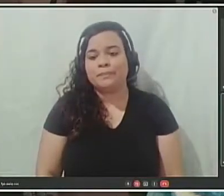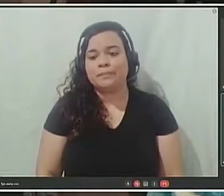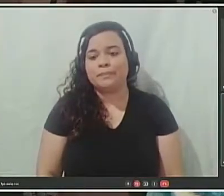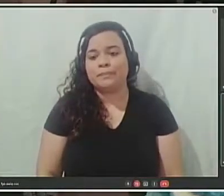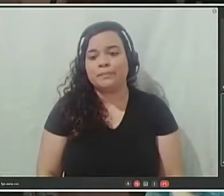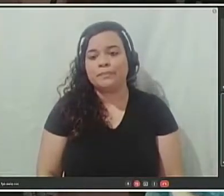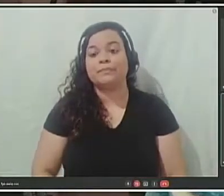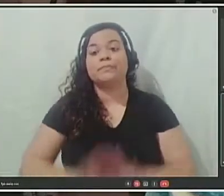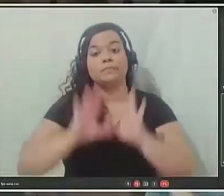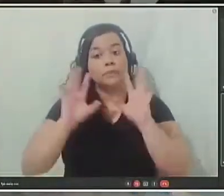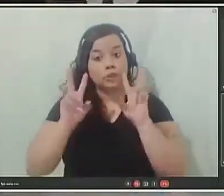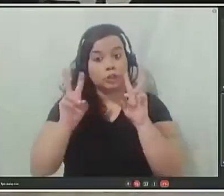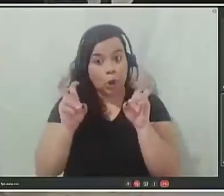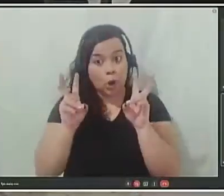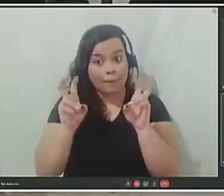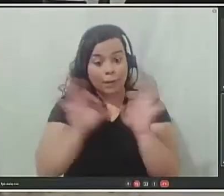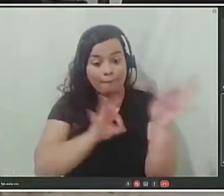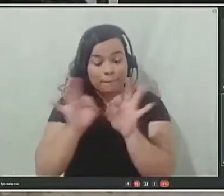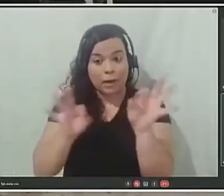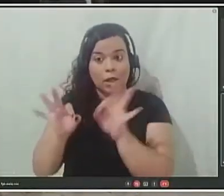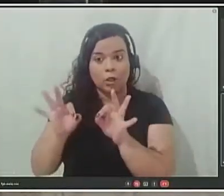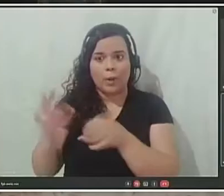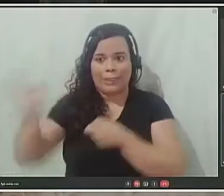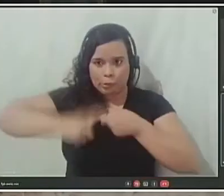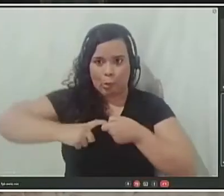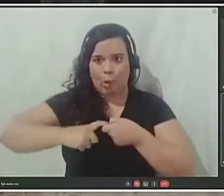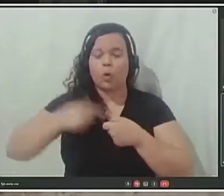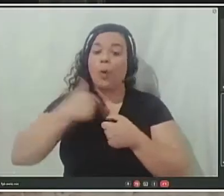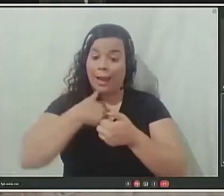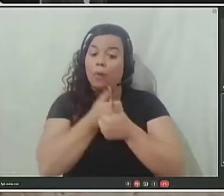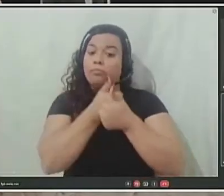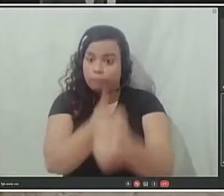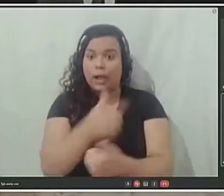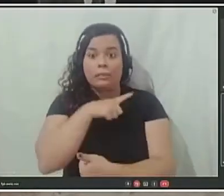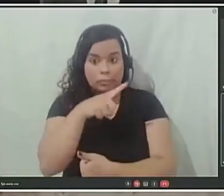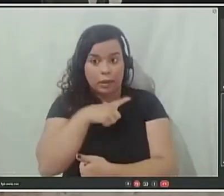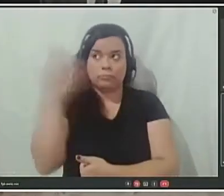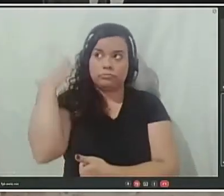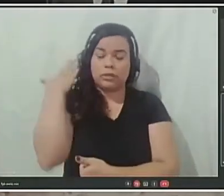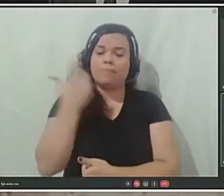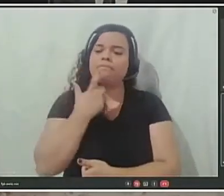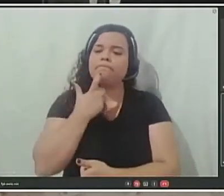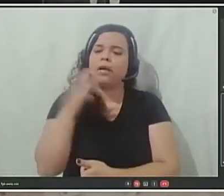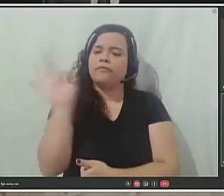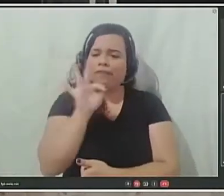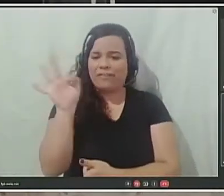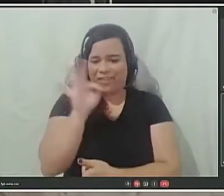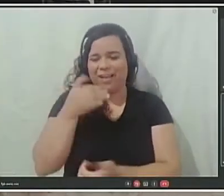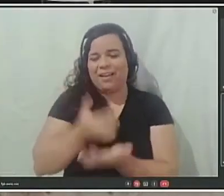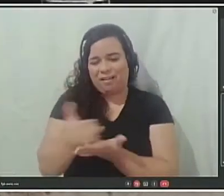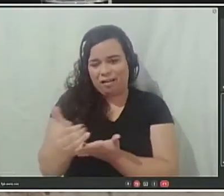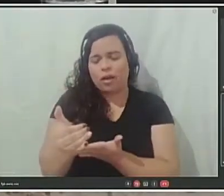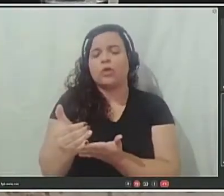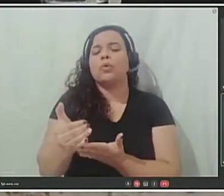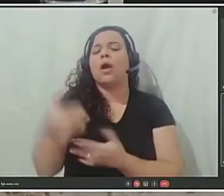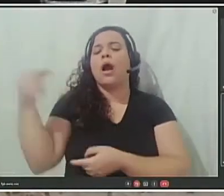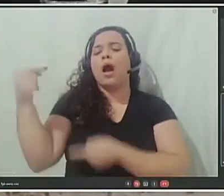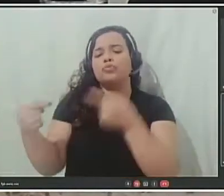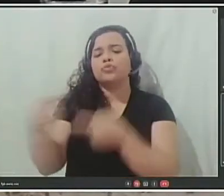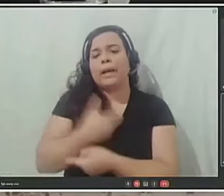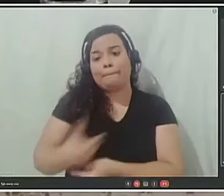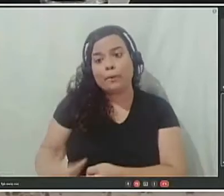ao plano diretor, eu já estou acompanhando, desde fevereiro, certas audiências públicas. Se eu não me engano, faltam duas ou três audiências para fechar o plano diretor.